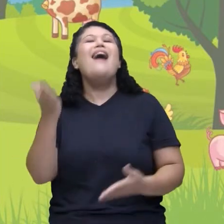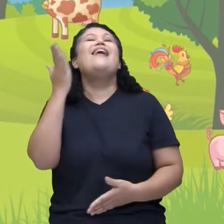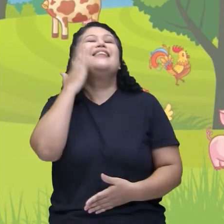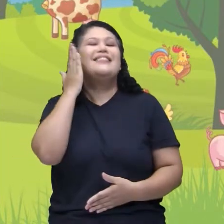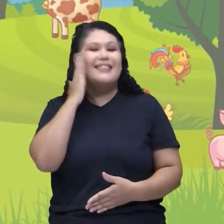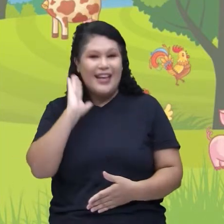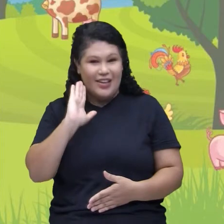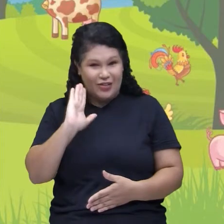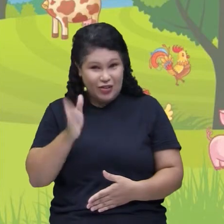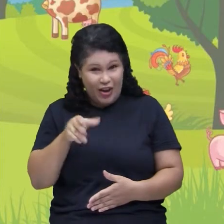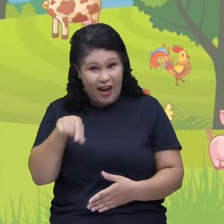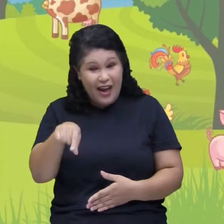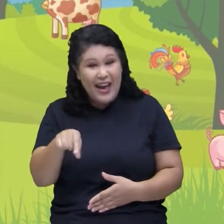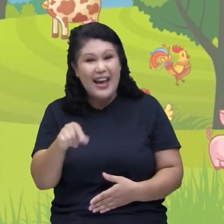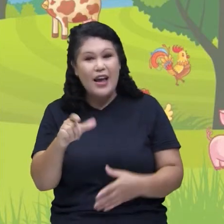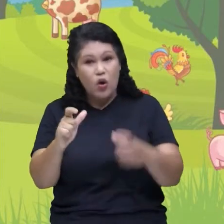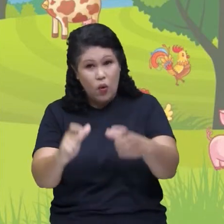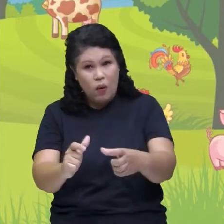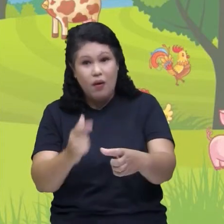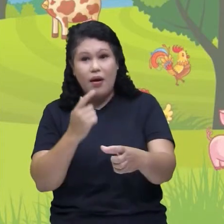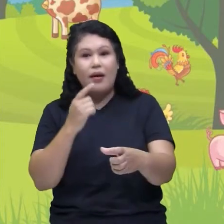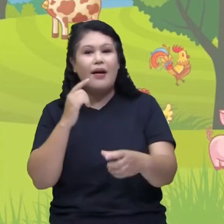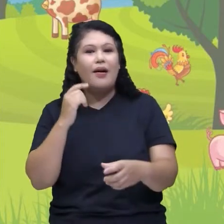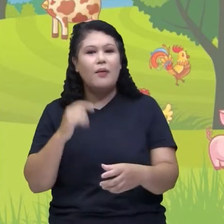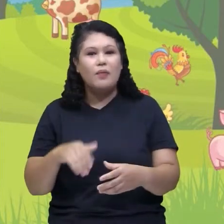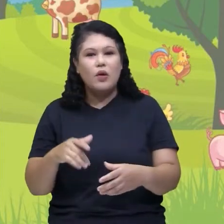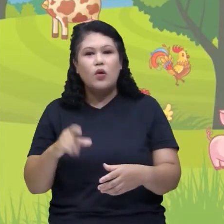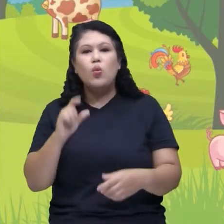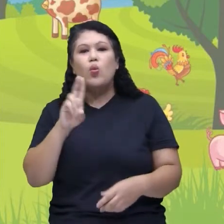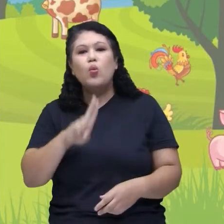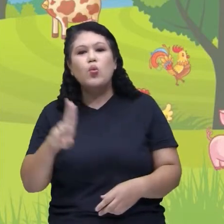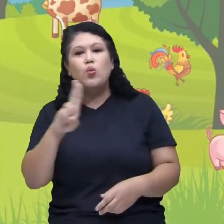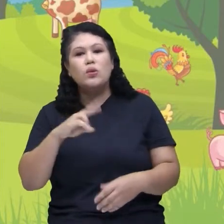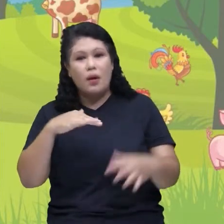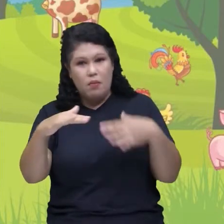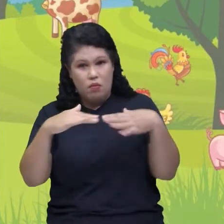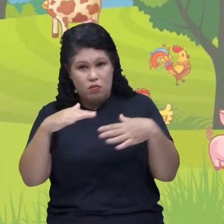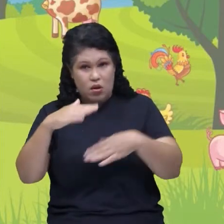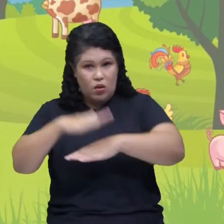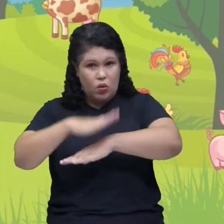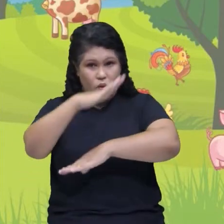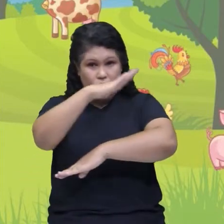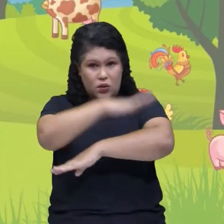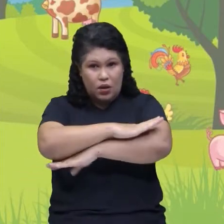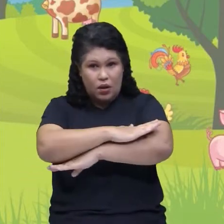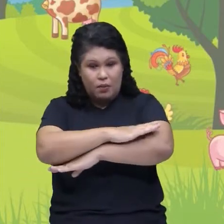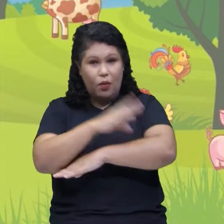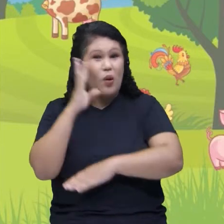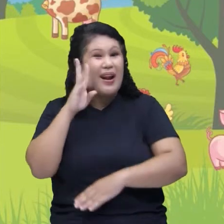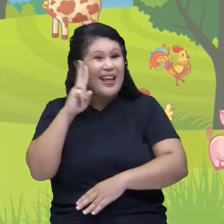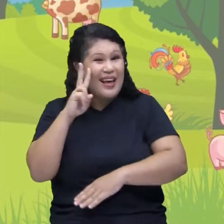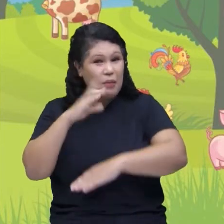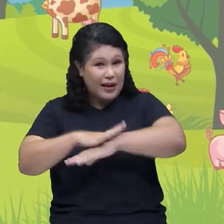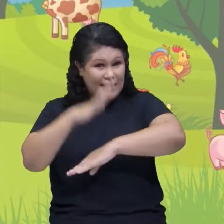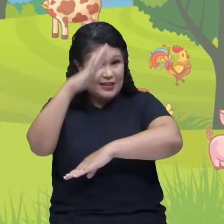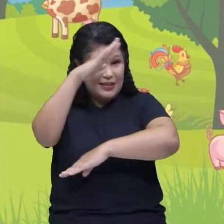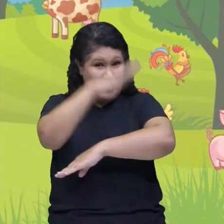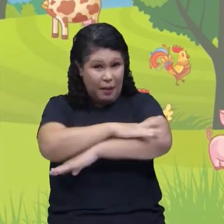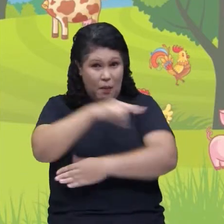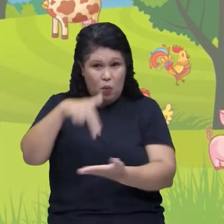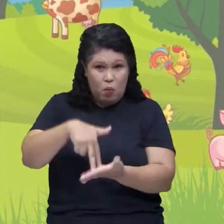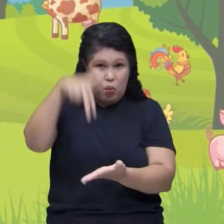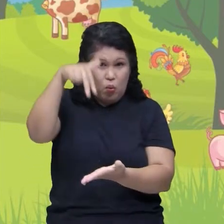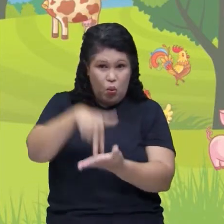Na estação 3, a gente pode fazer o sapo. Vamos fazer o sapinho? O sapo pula bem alto. Vamos lá! O sapo não lava o pé. Não lava o pé porque não quer.